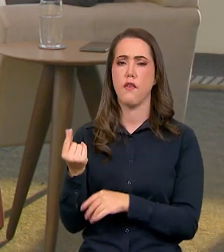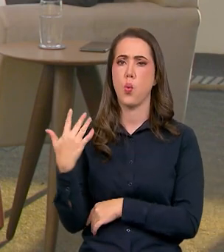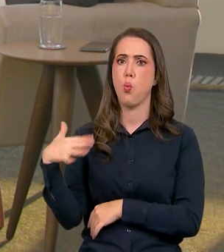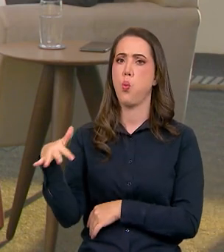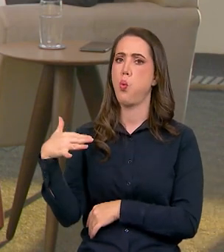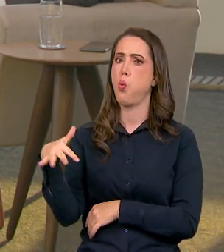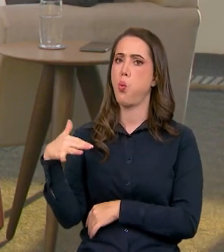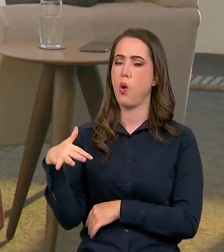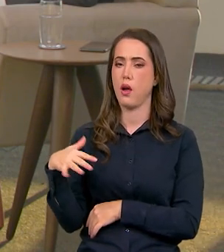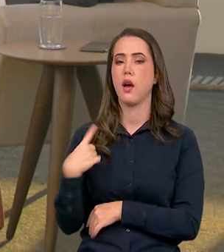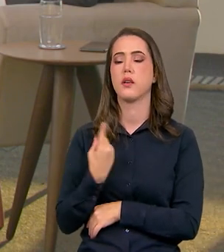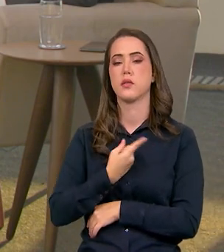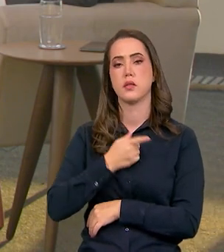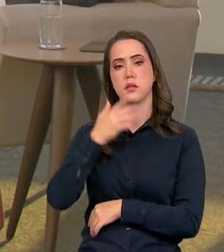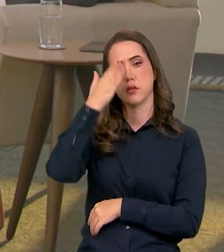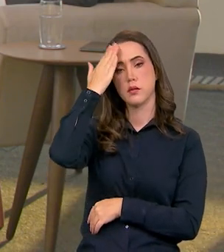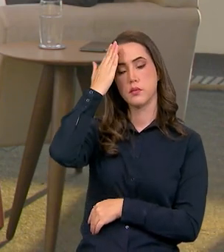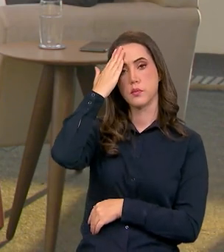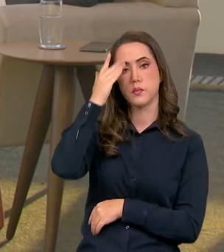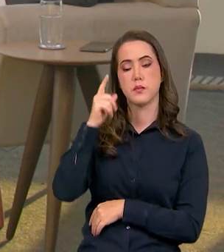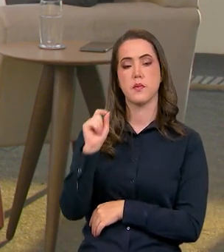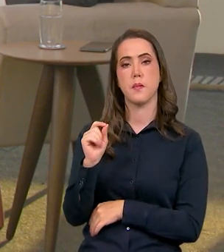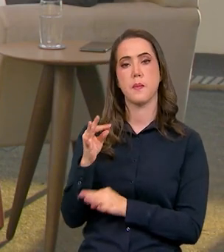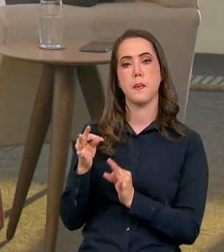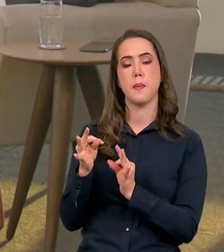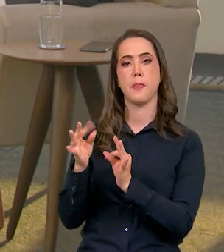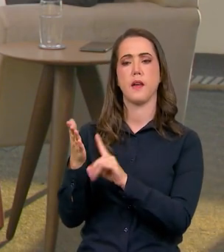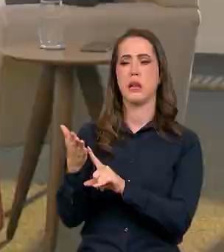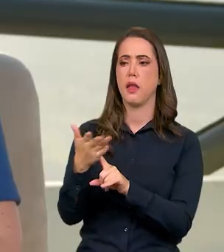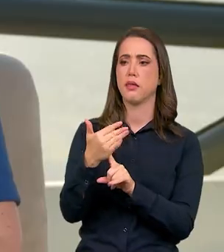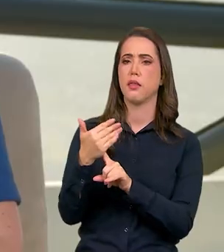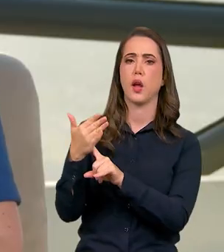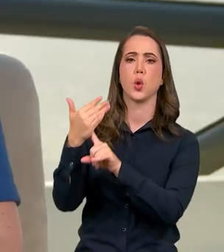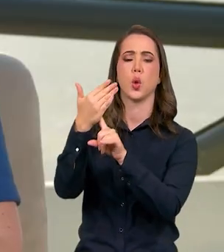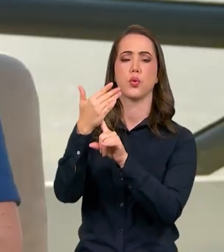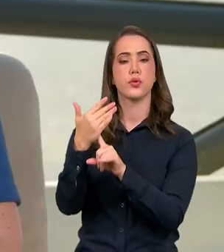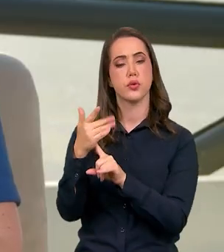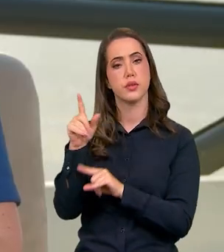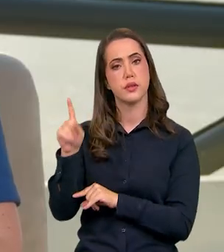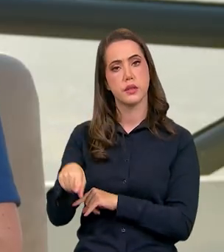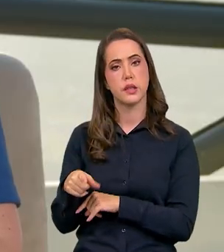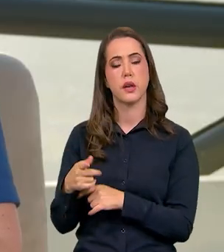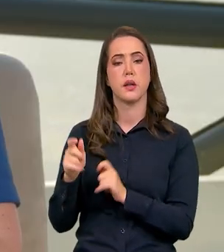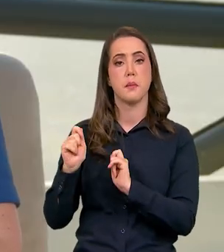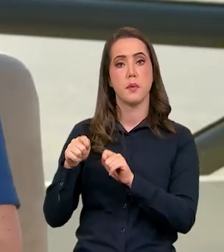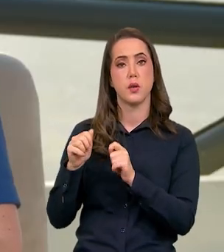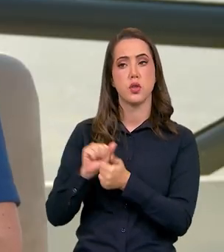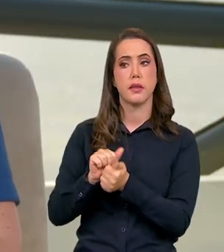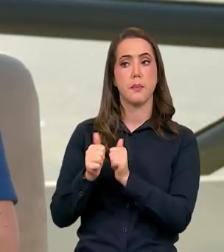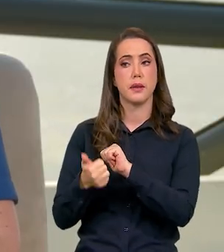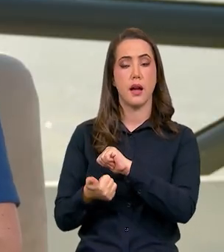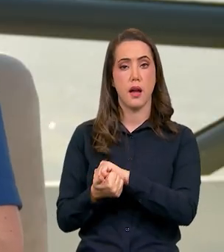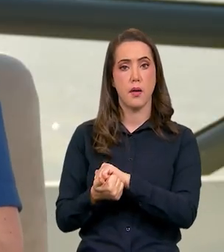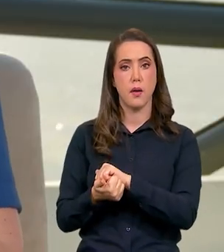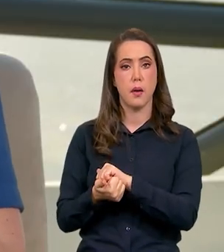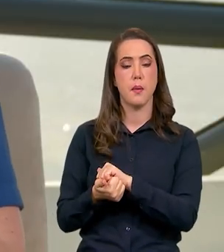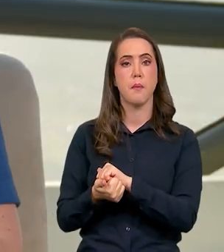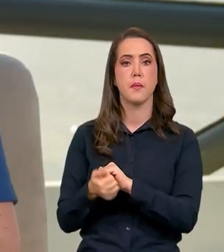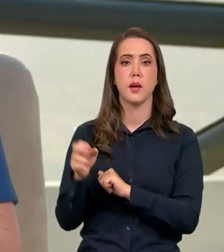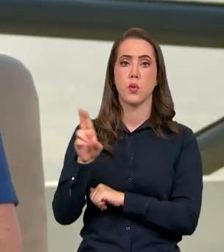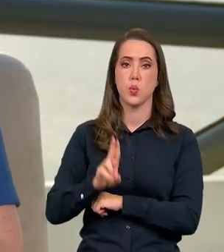custa caro do 5G, a gente sabe que a tecnologia ela é prevista, adaptável para